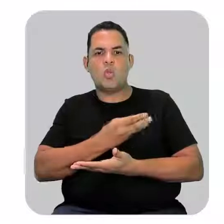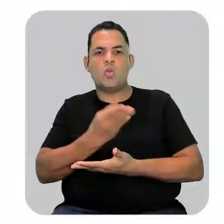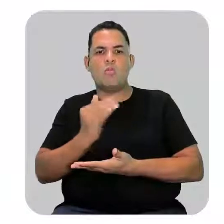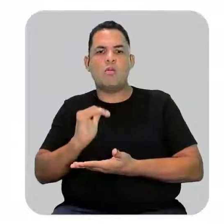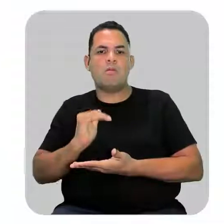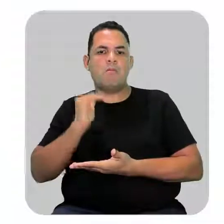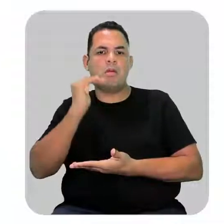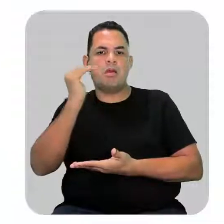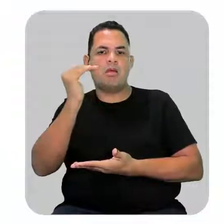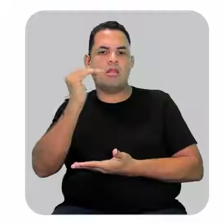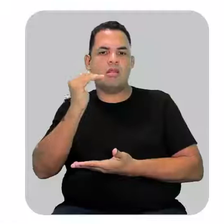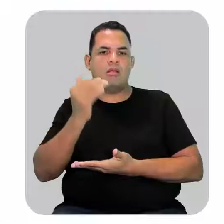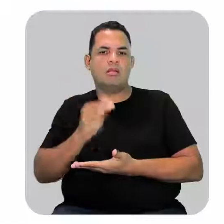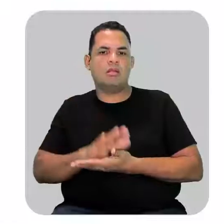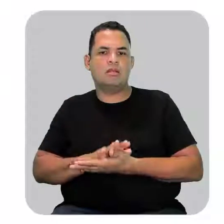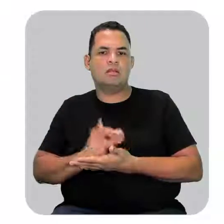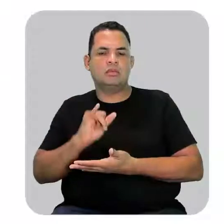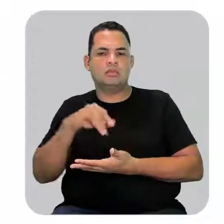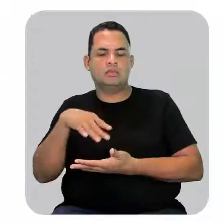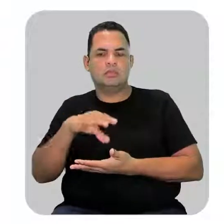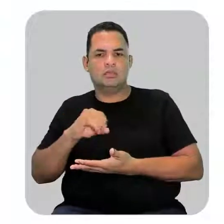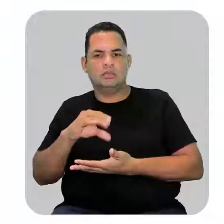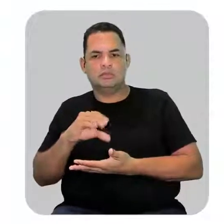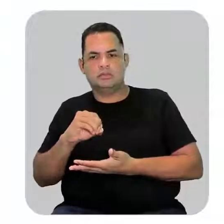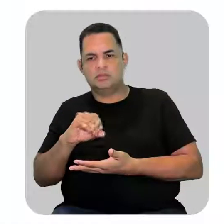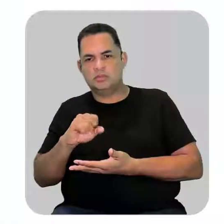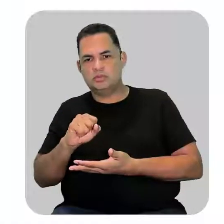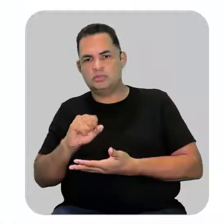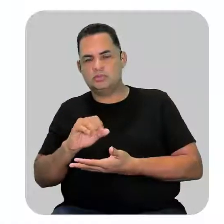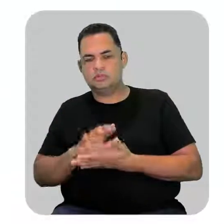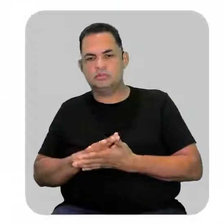ou seja o maior número possível de ligação dupla